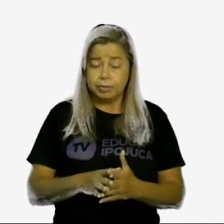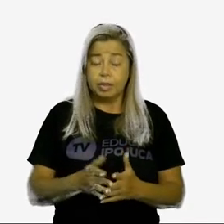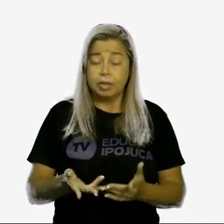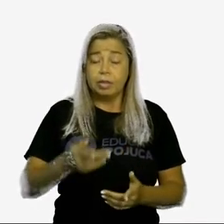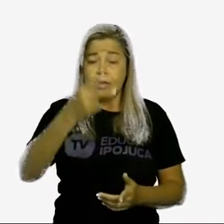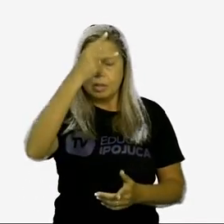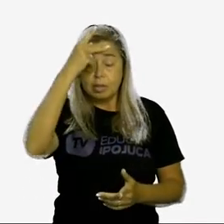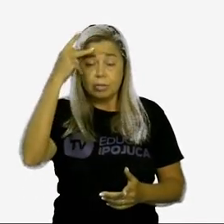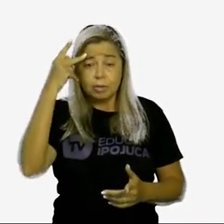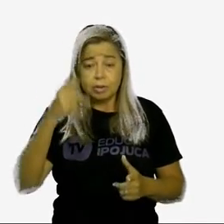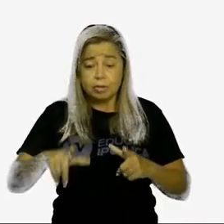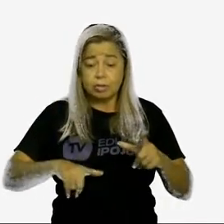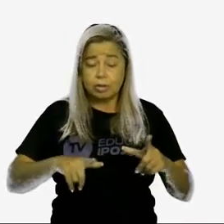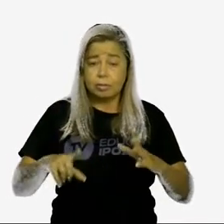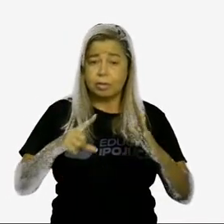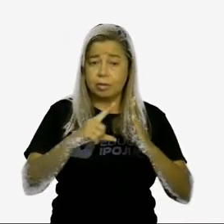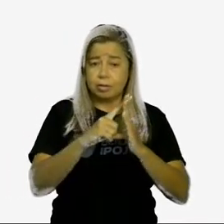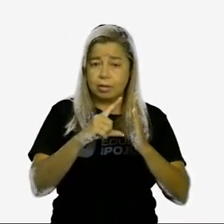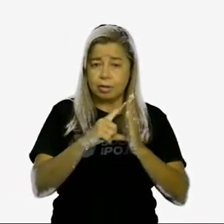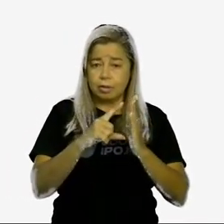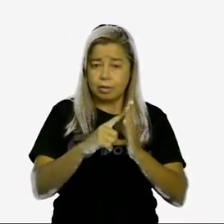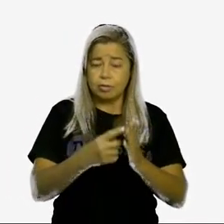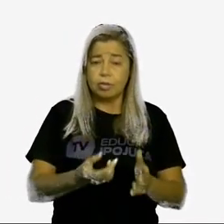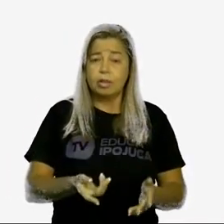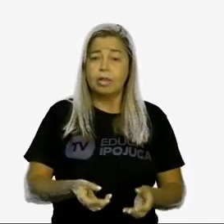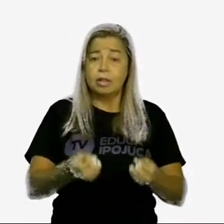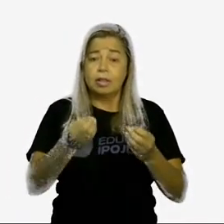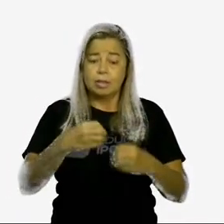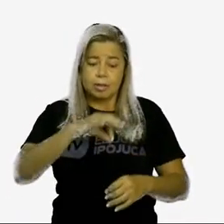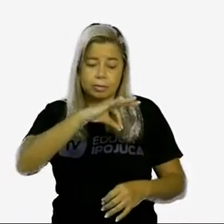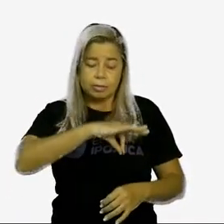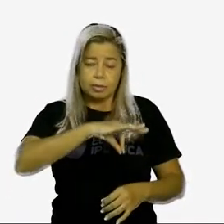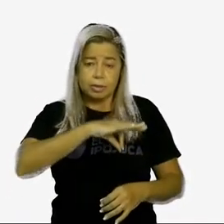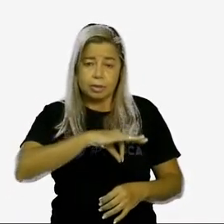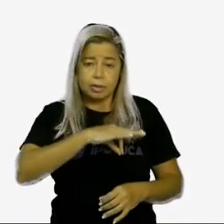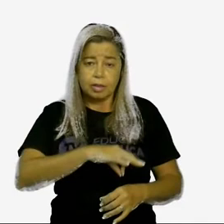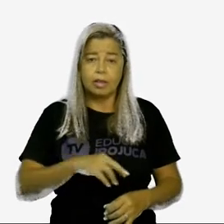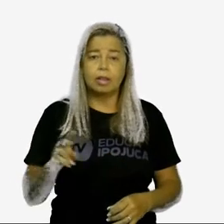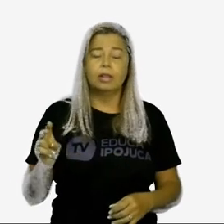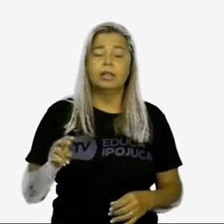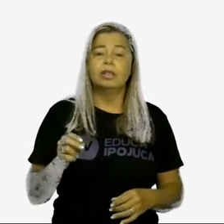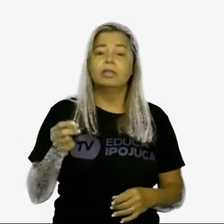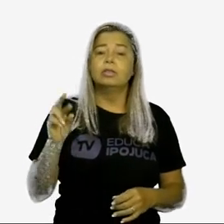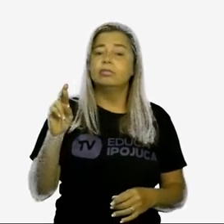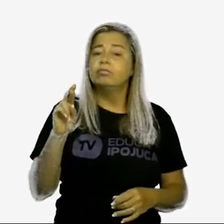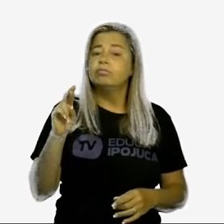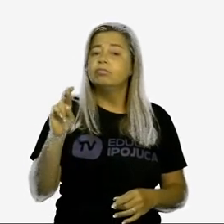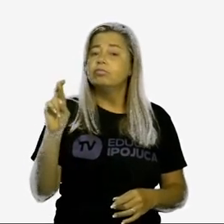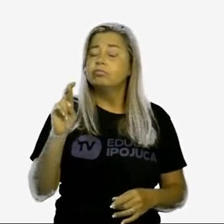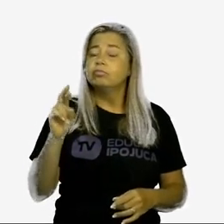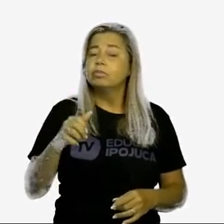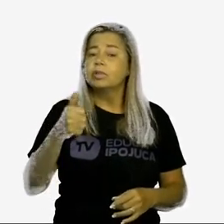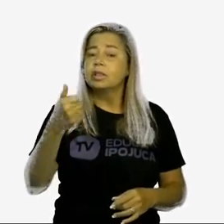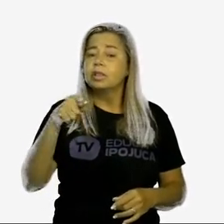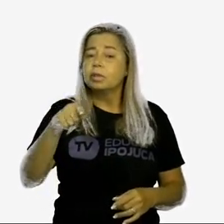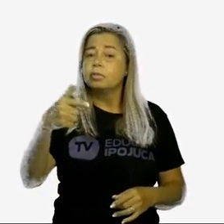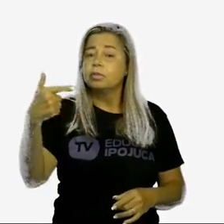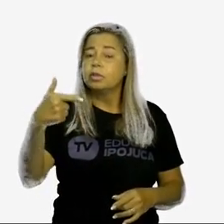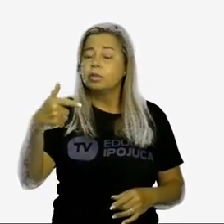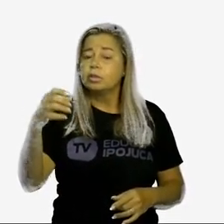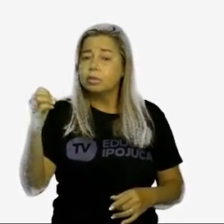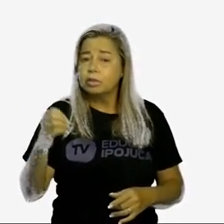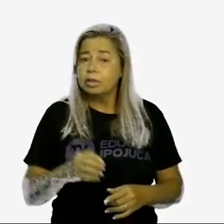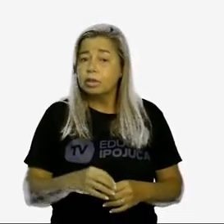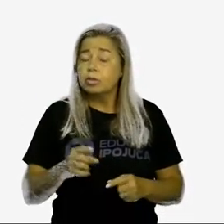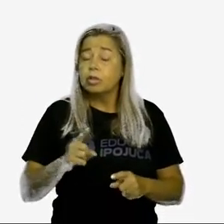mensalmente um salário fixo no valor de R$.200,00. E uma comissão de 6%